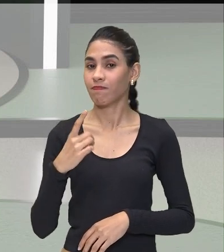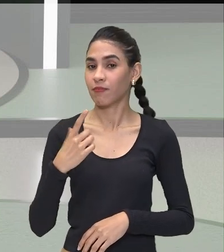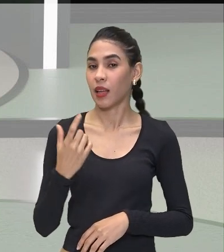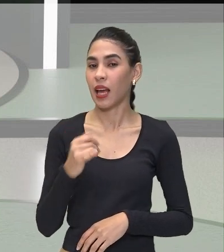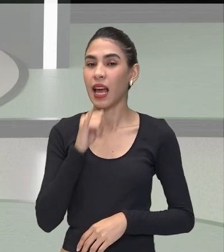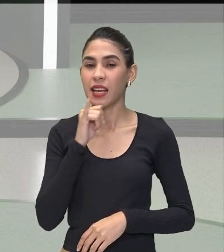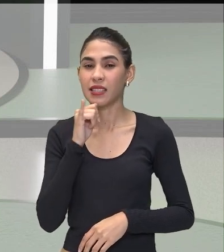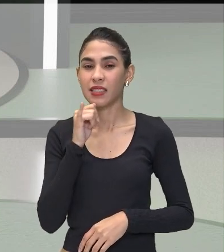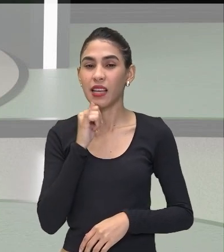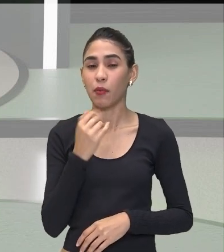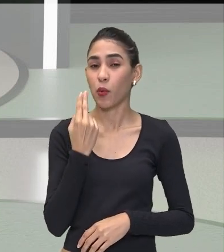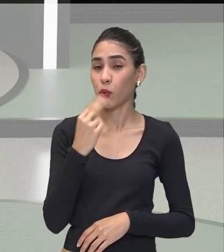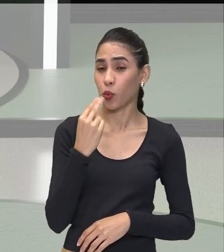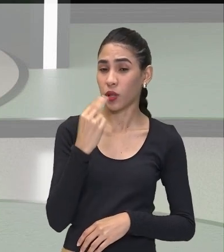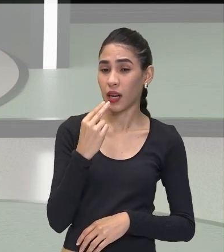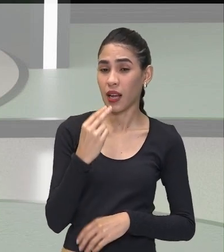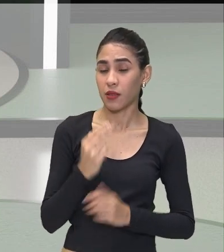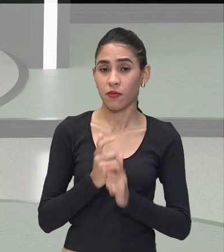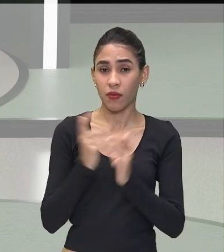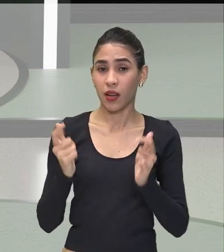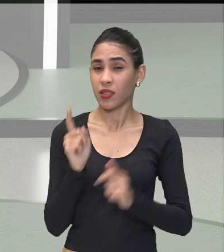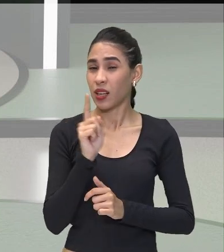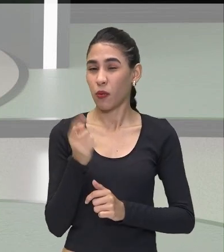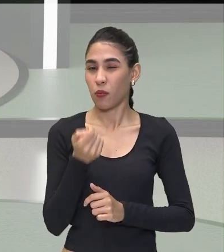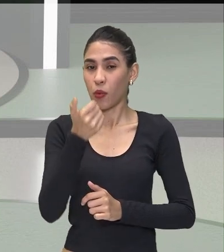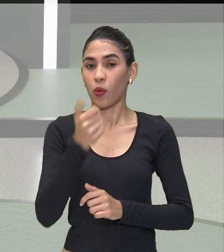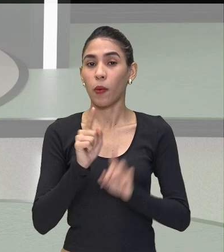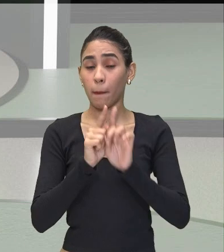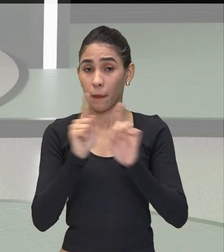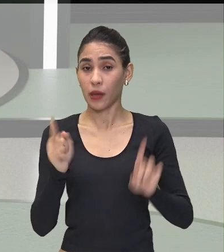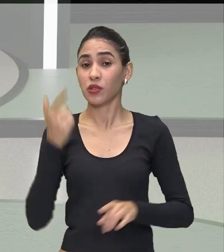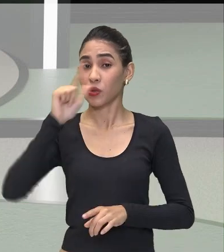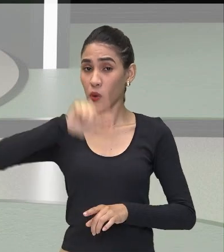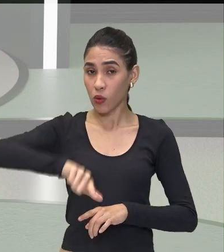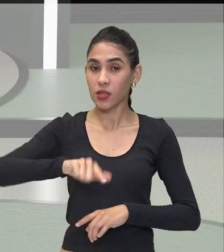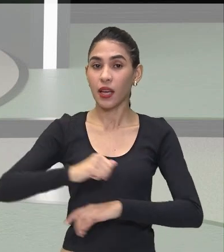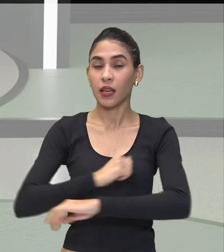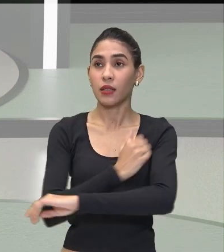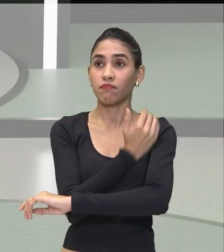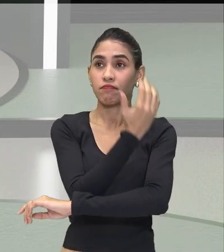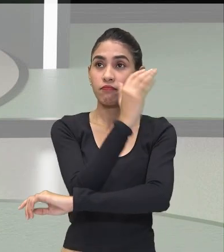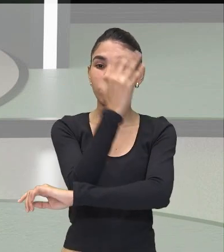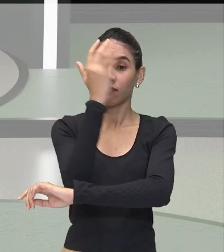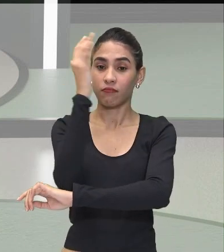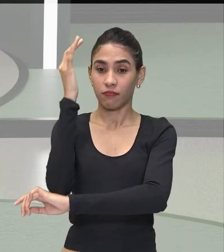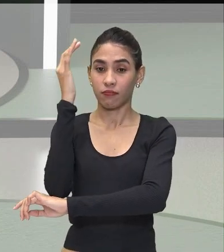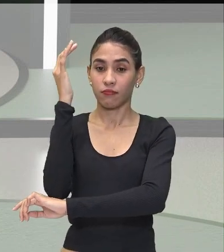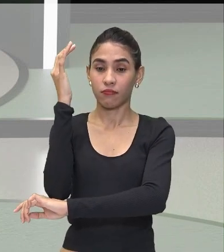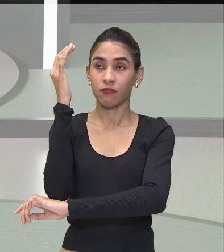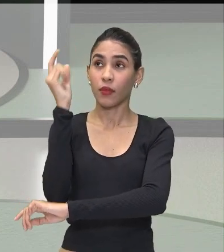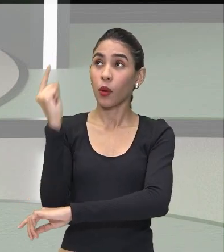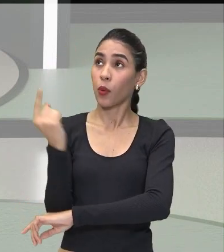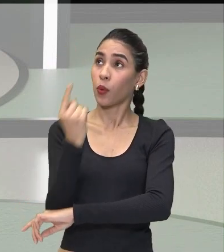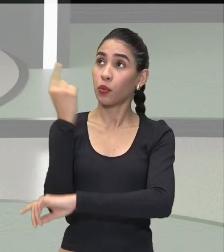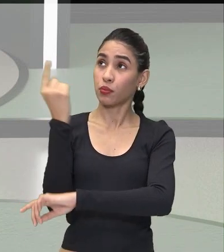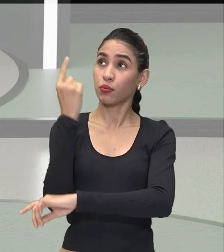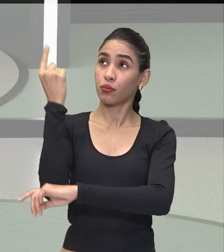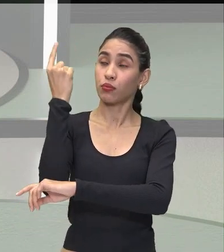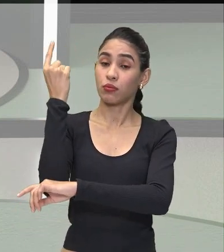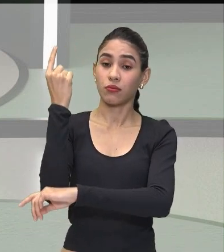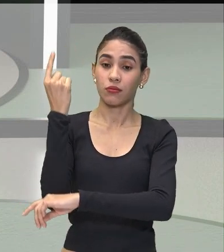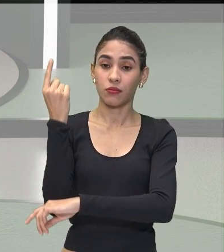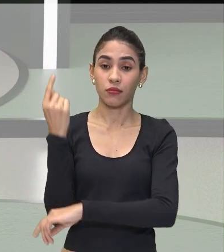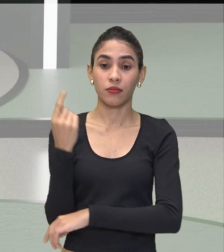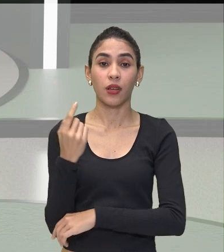Mas mesmo assim Ela consegue Ter essa vegetação Mais alta A parte De cima Do solo